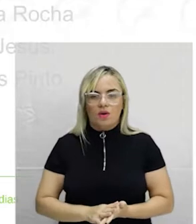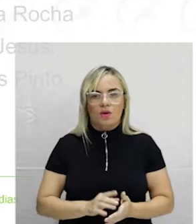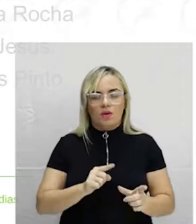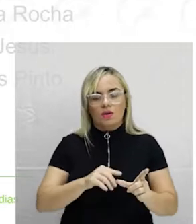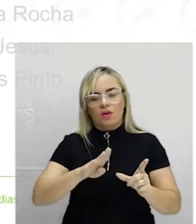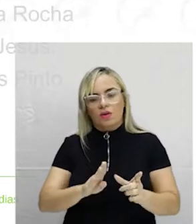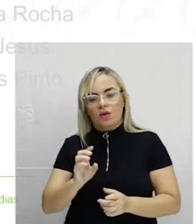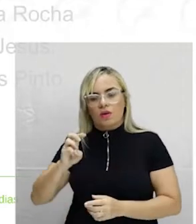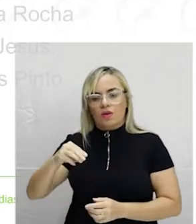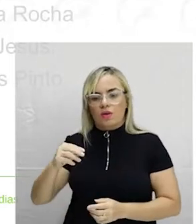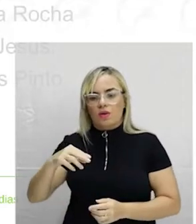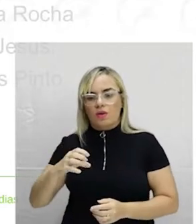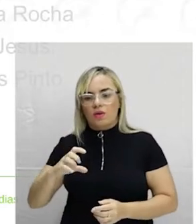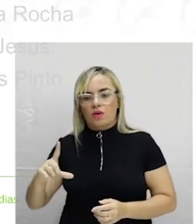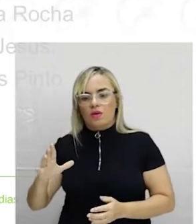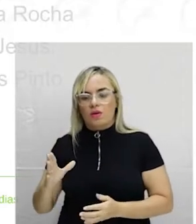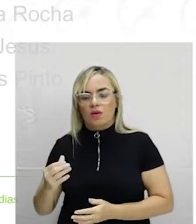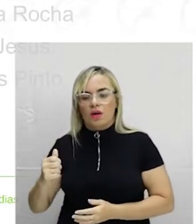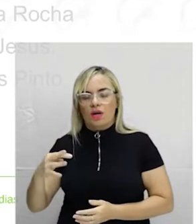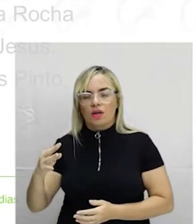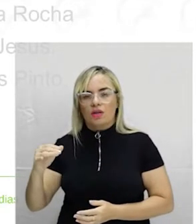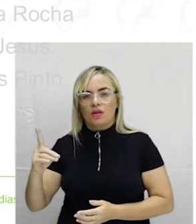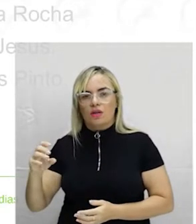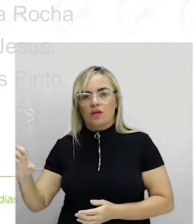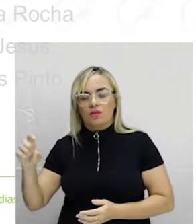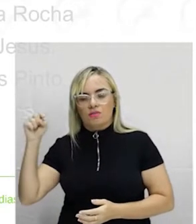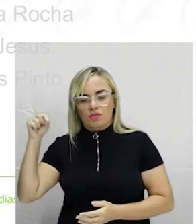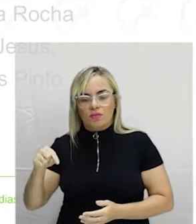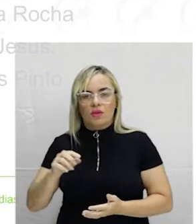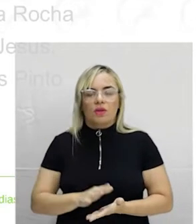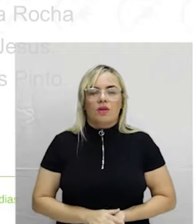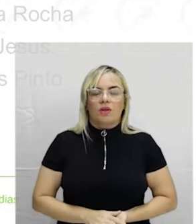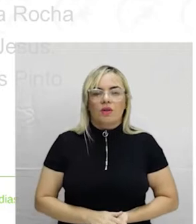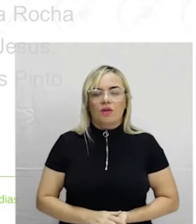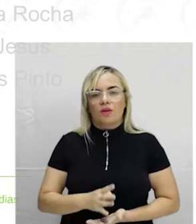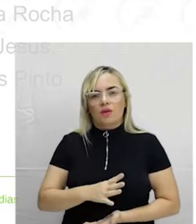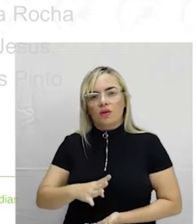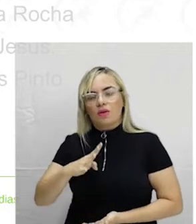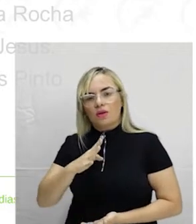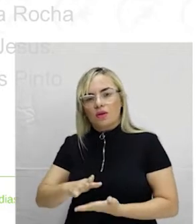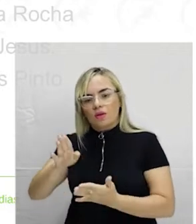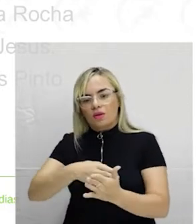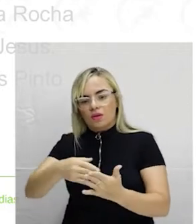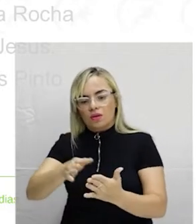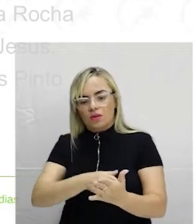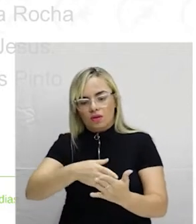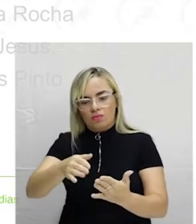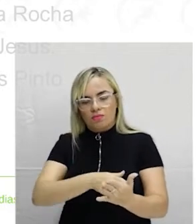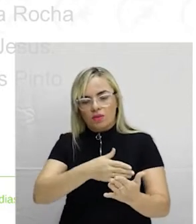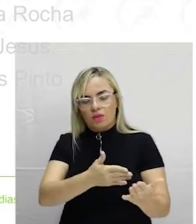conhecido pelo pseudônimo de Mestre Ataíde. Mestre Ataíde pintava, aleijadinho, Antônio Francisco Lisboa,